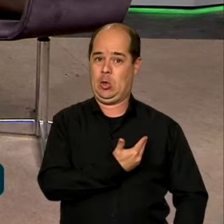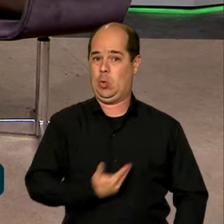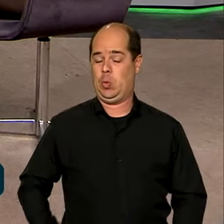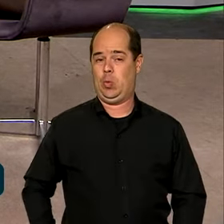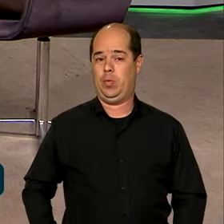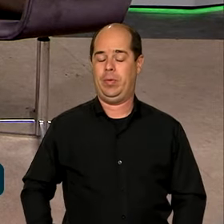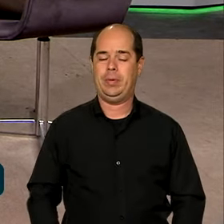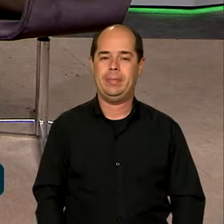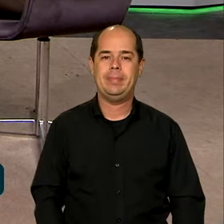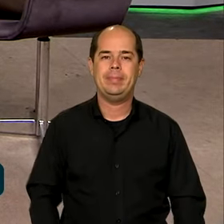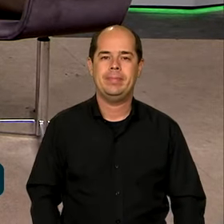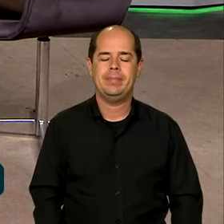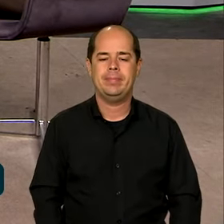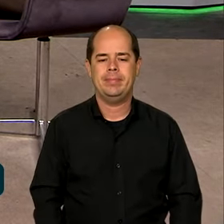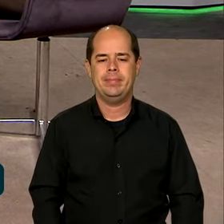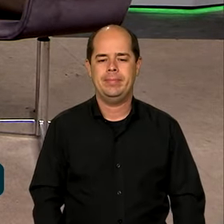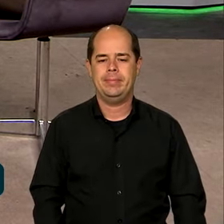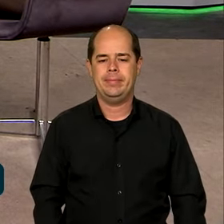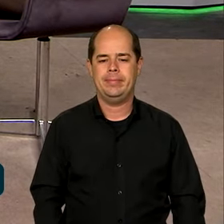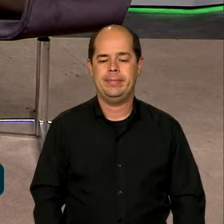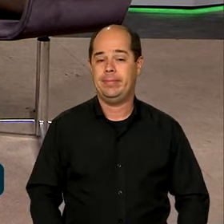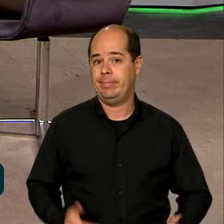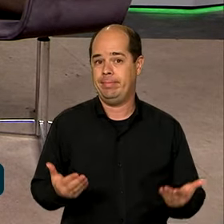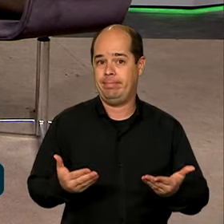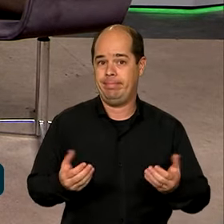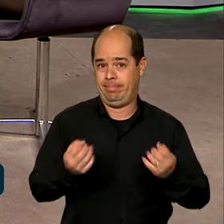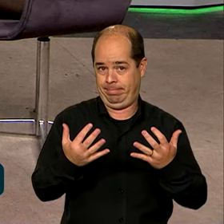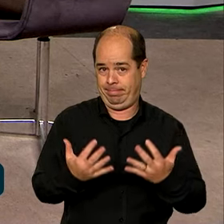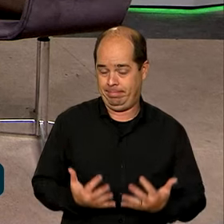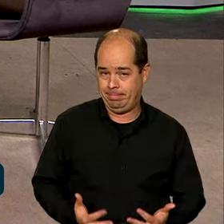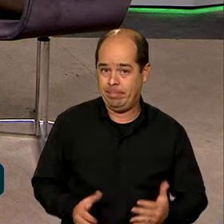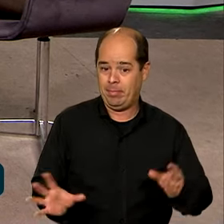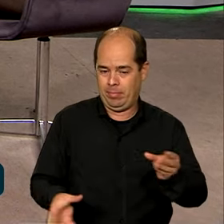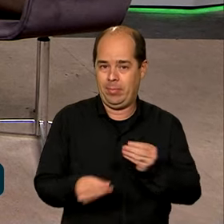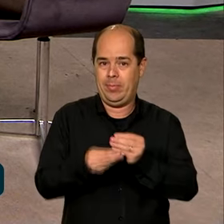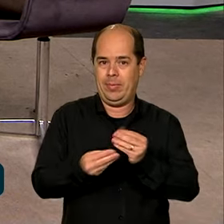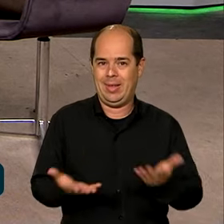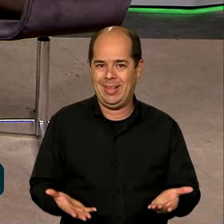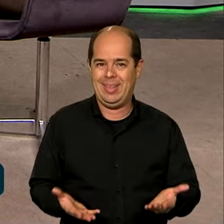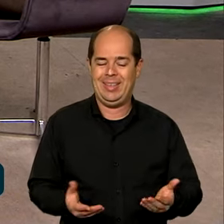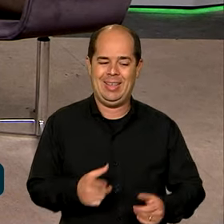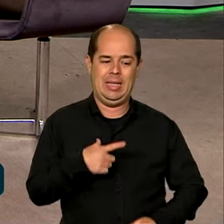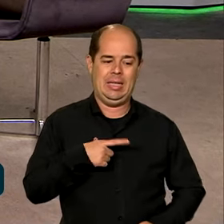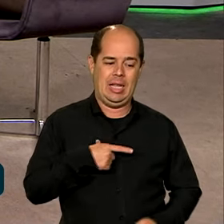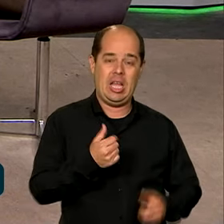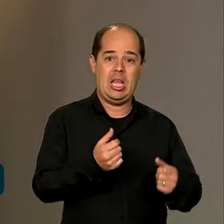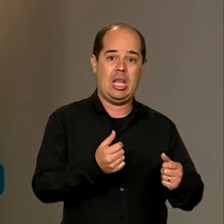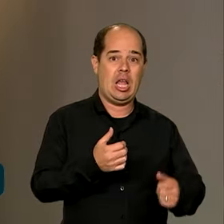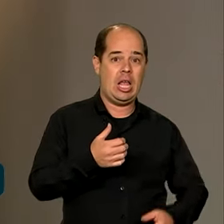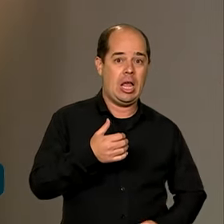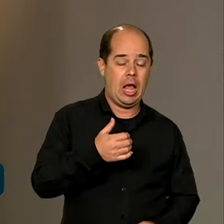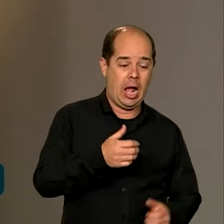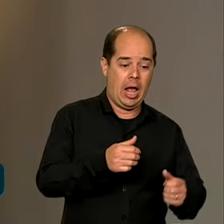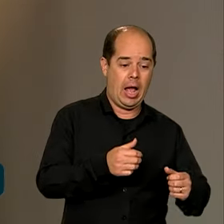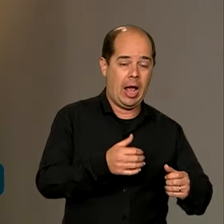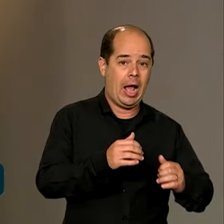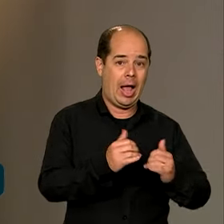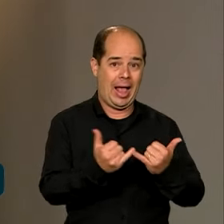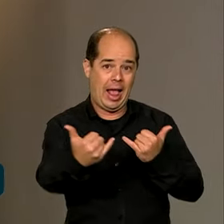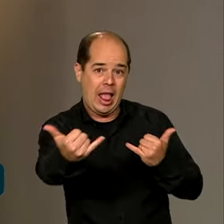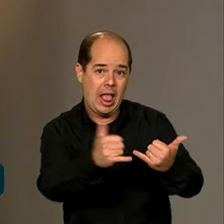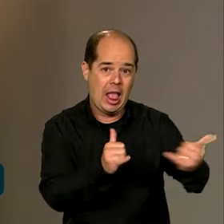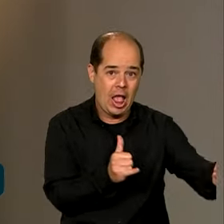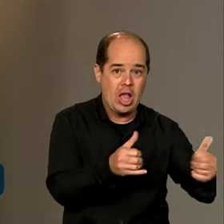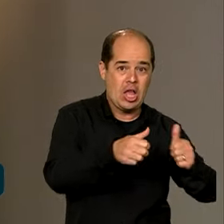aqui agora da rede privativa, né, de comunicação, não é só rede fixa, rede móvel, tem também essa questão aí